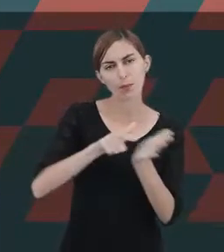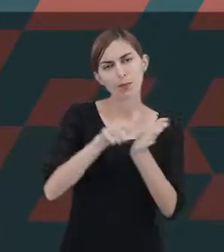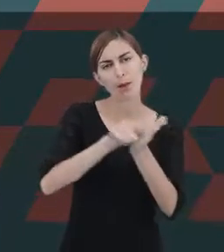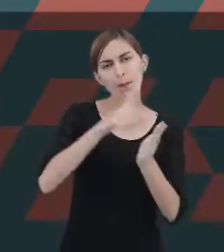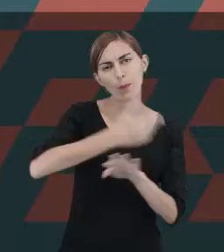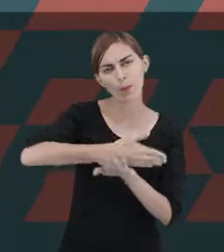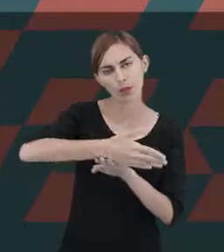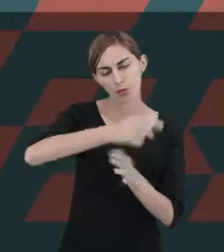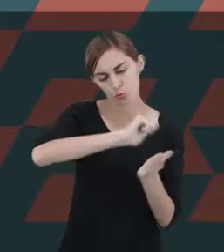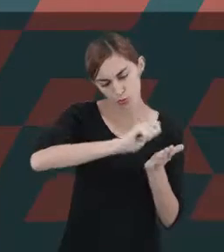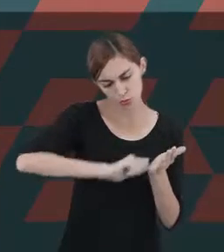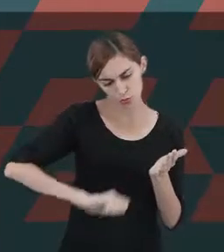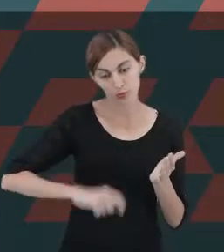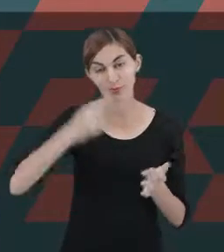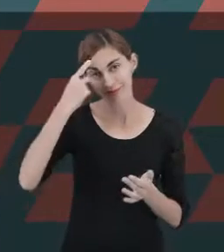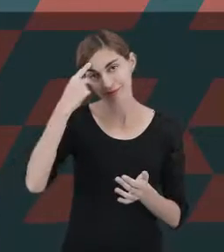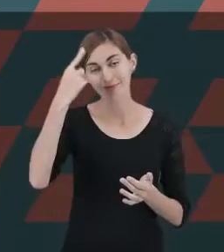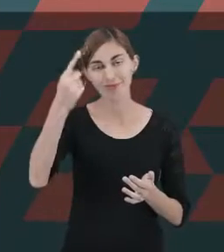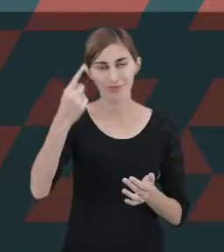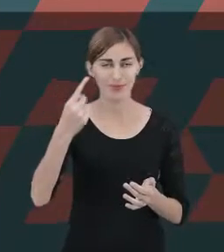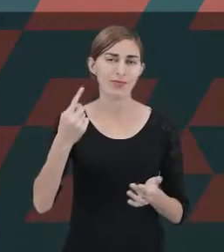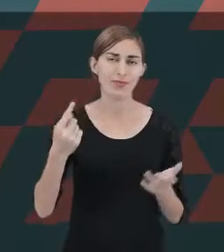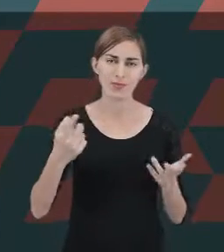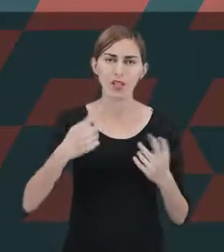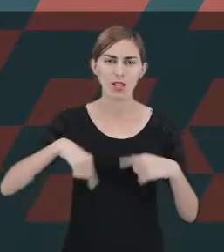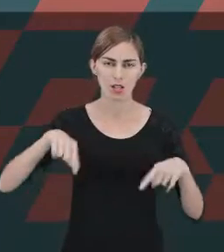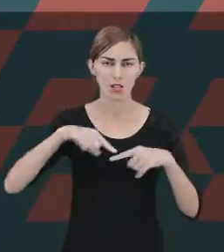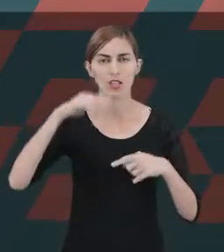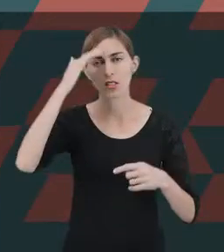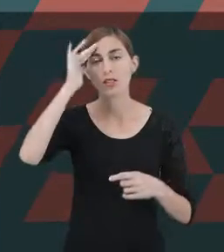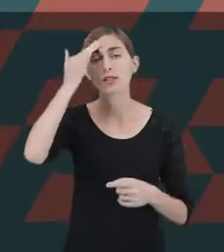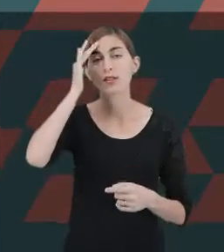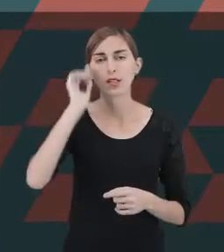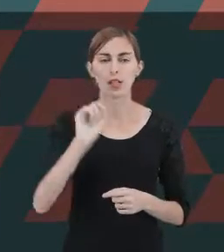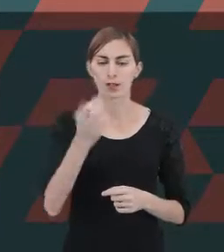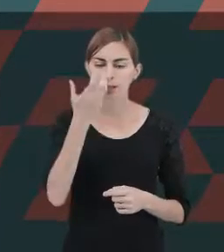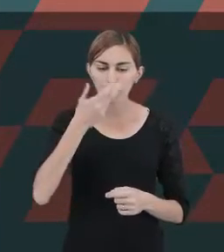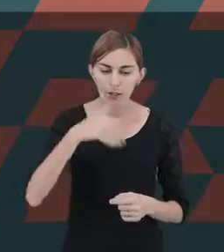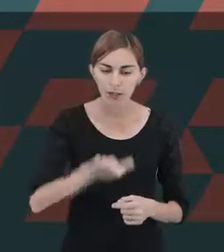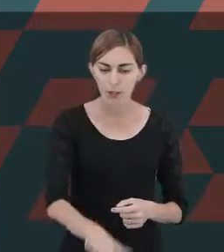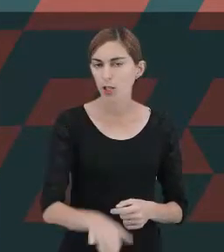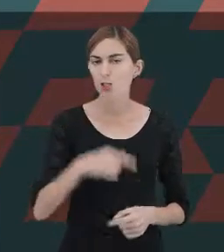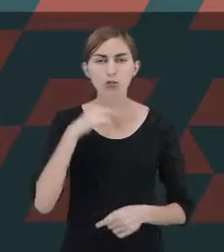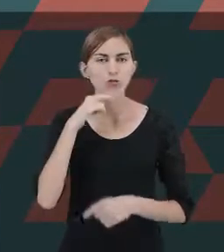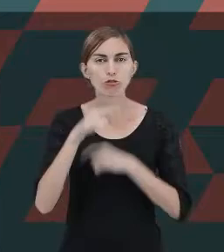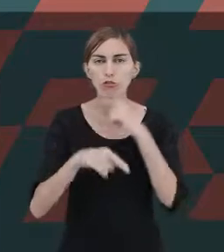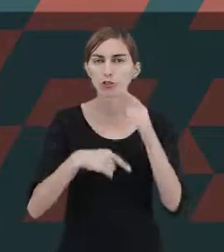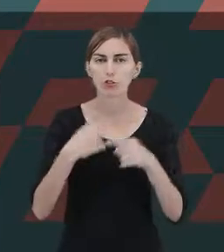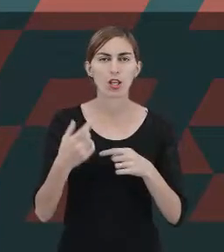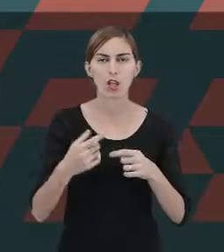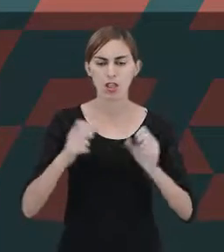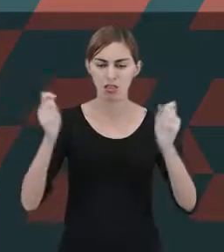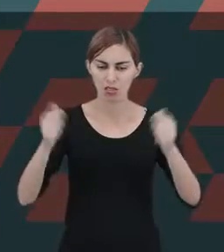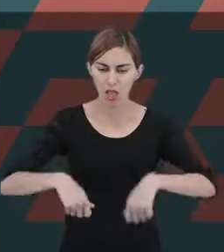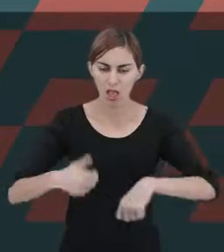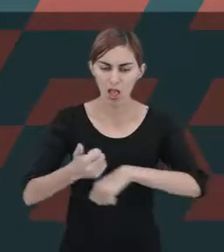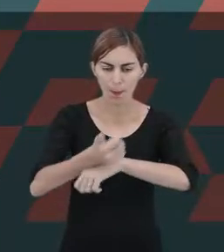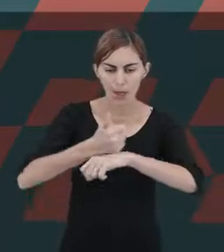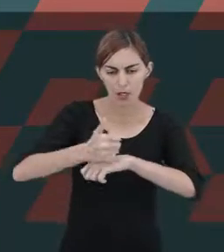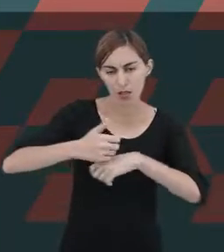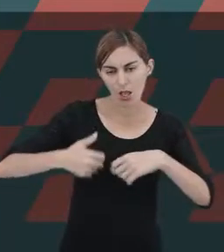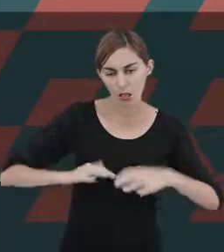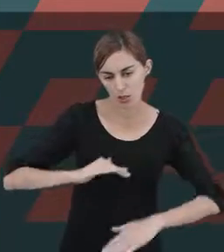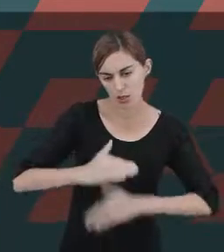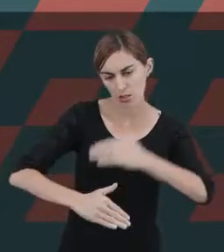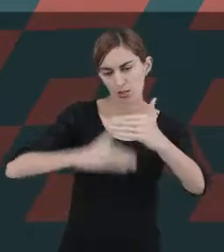Nessa ideia, nós tínhamos o entendimento de que a criança não tinha potencialidade de se desenvolver